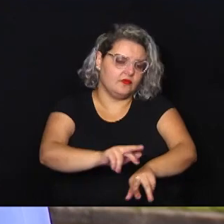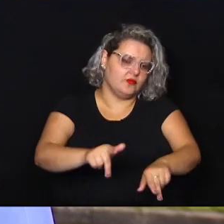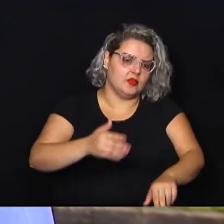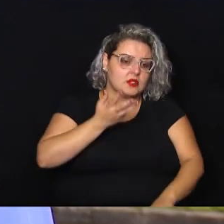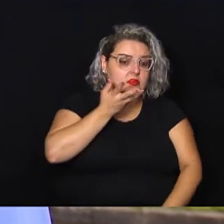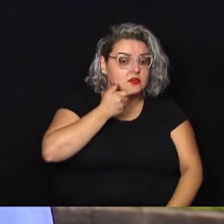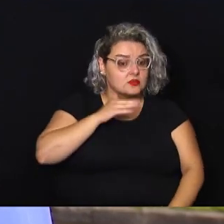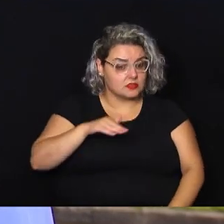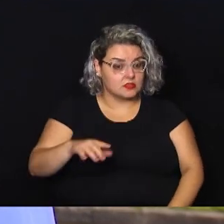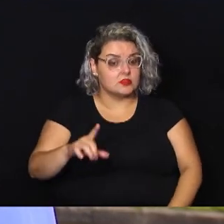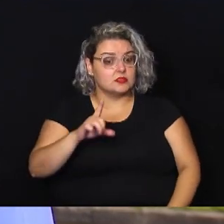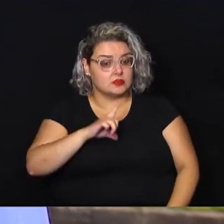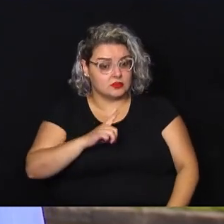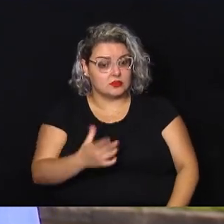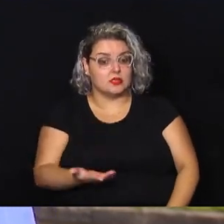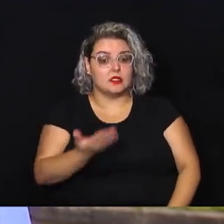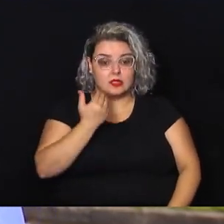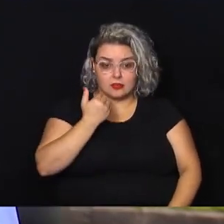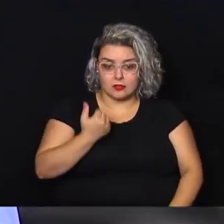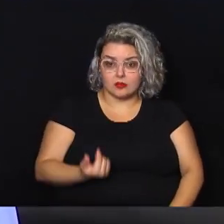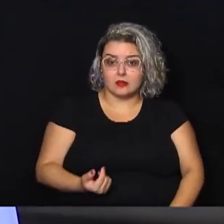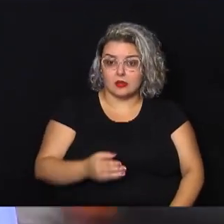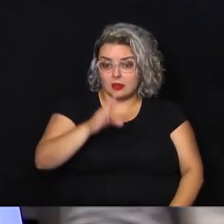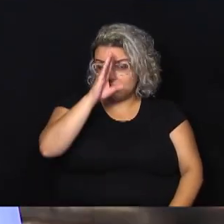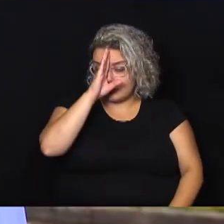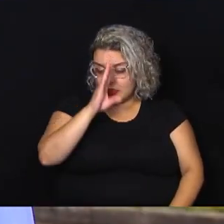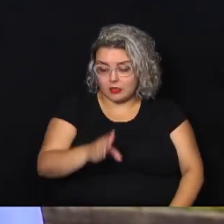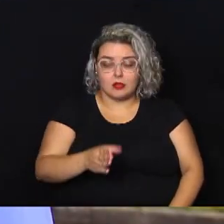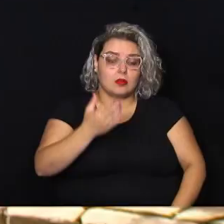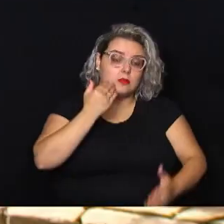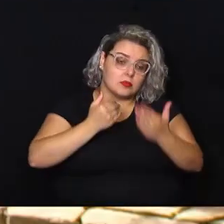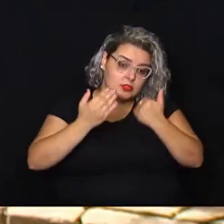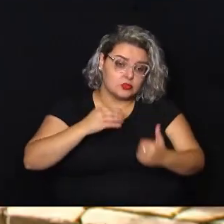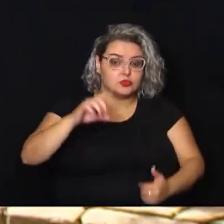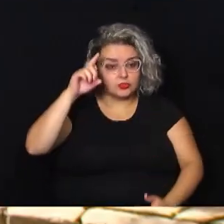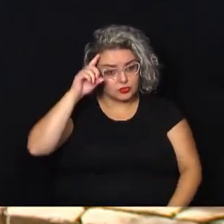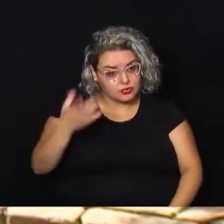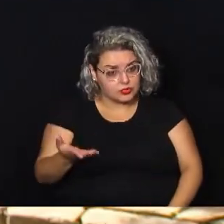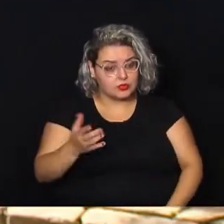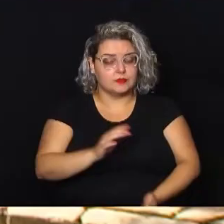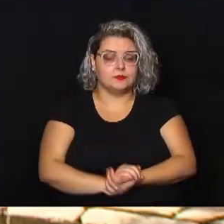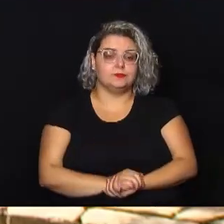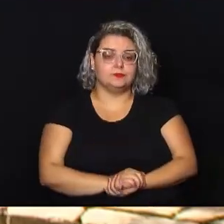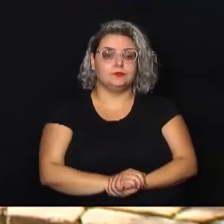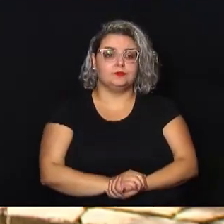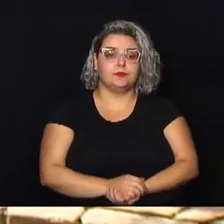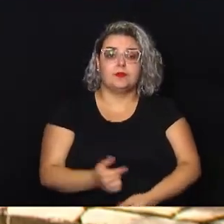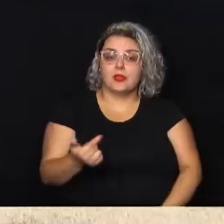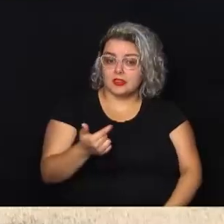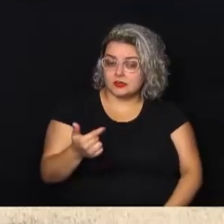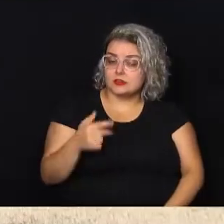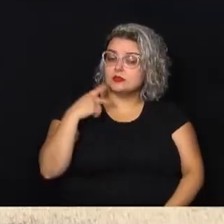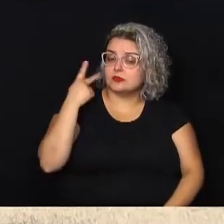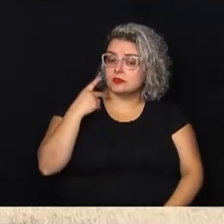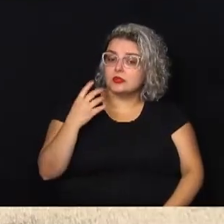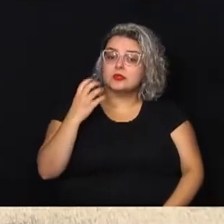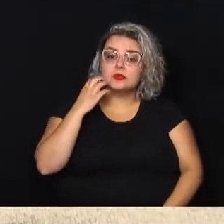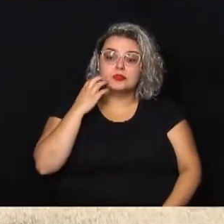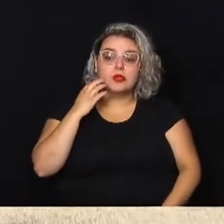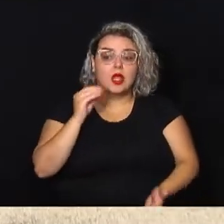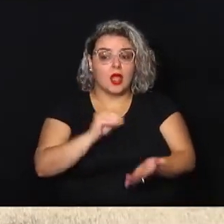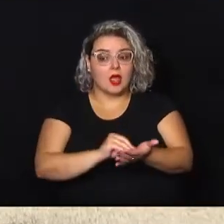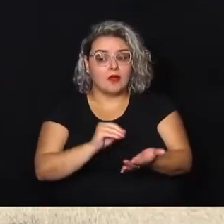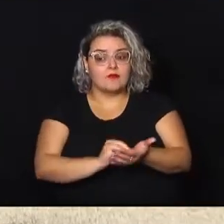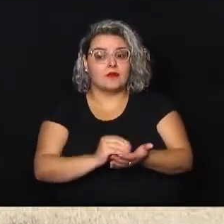têm como a merenda escolar a sua principal refeição do dia. Ainda segundo o vereador Igor Diego, a falta de